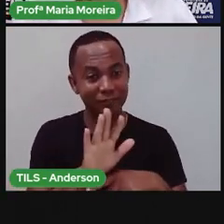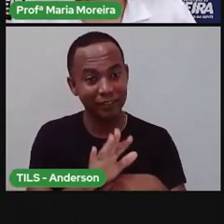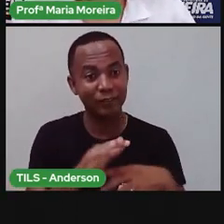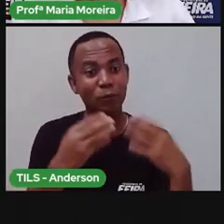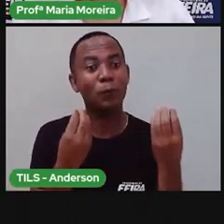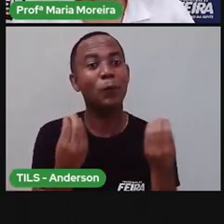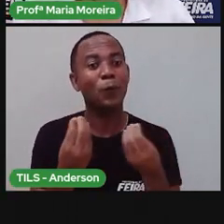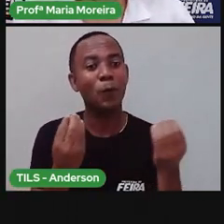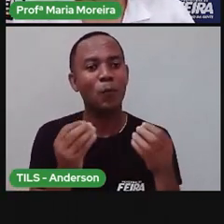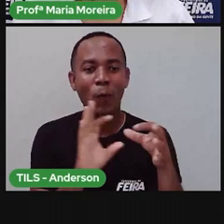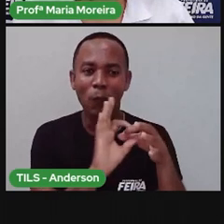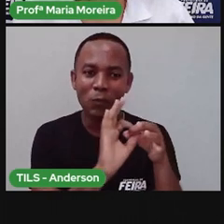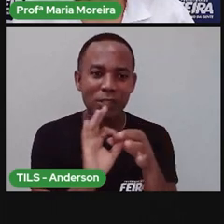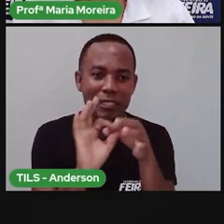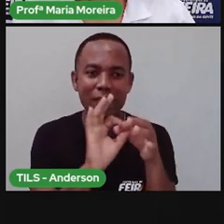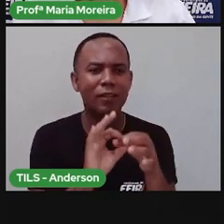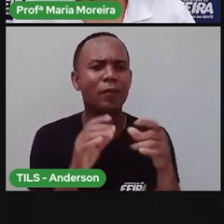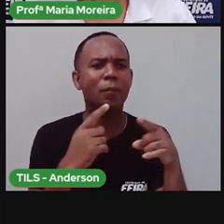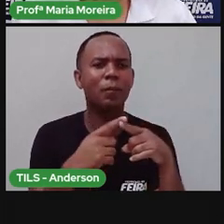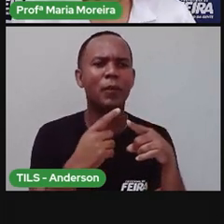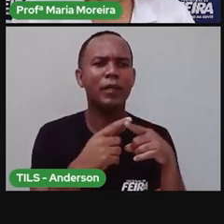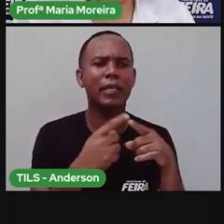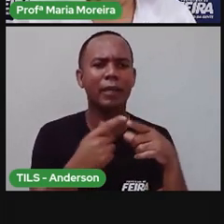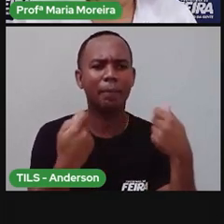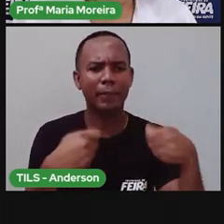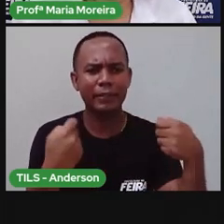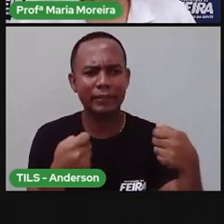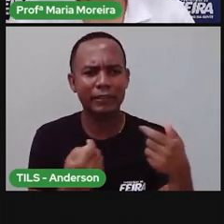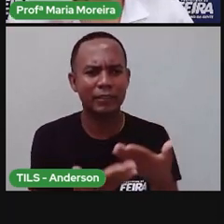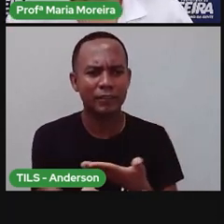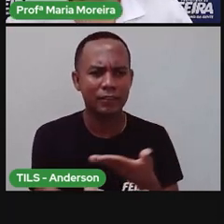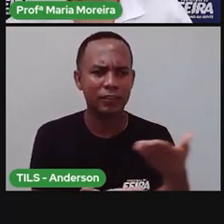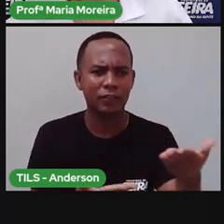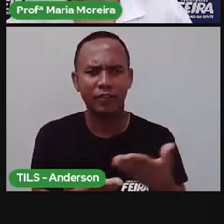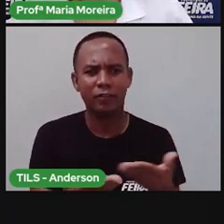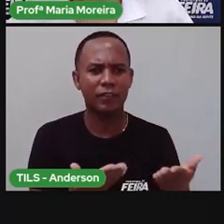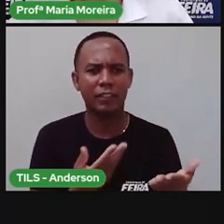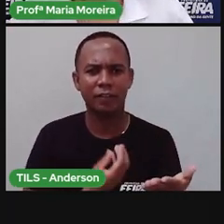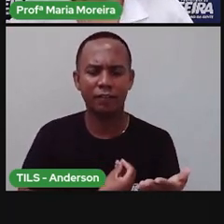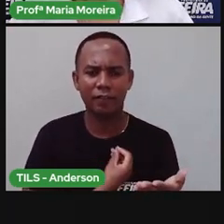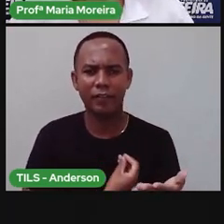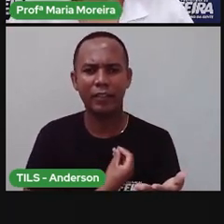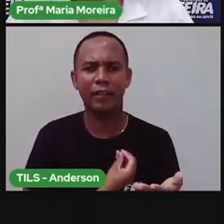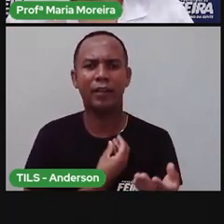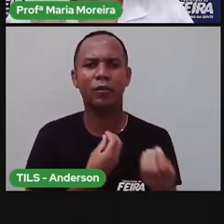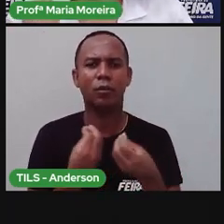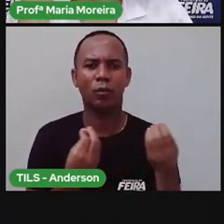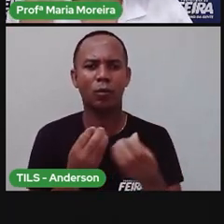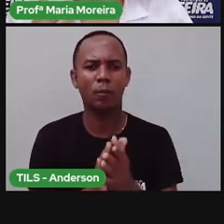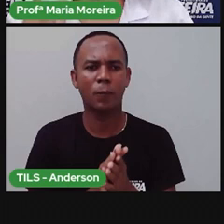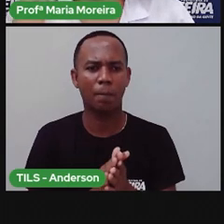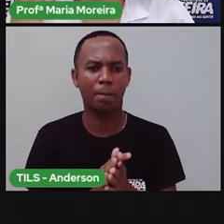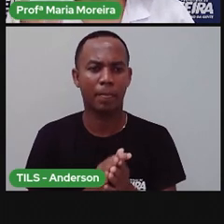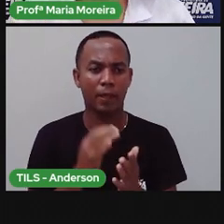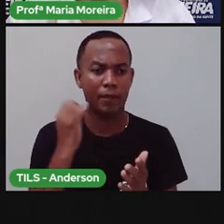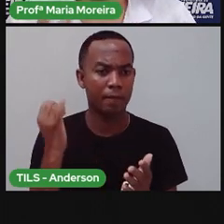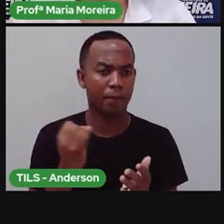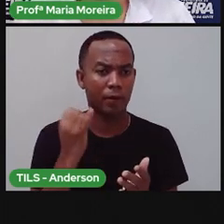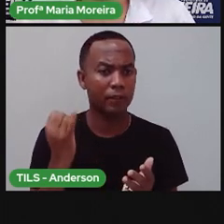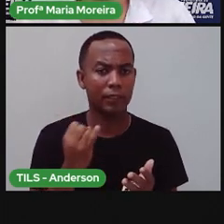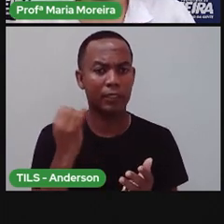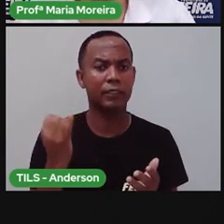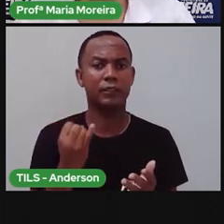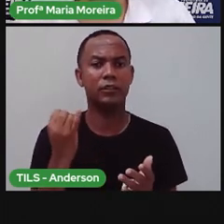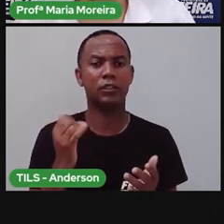Eles se relacionam entre si. Sejam eles seres vivos ou seres não vivos, como a Pro já falou. Mas, principalmente, essa